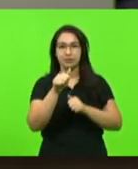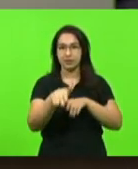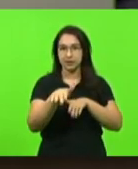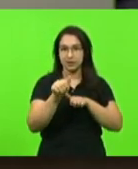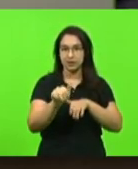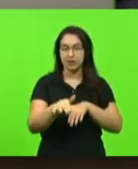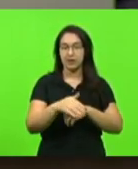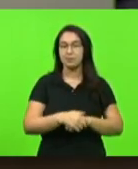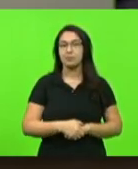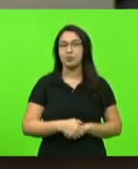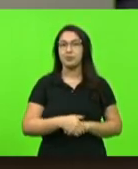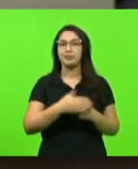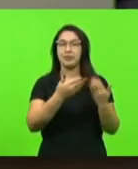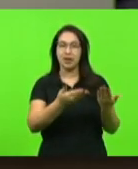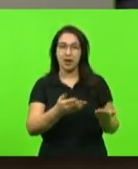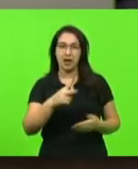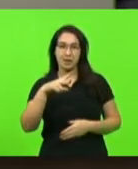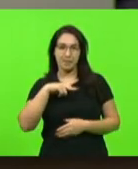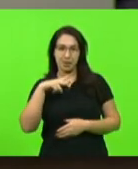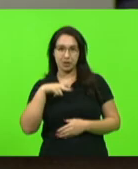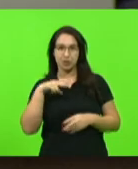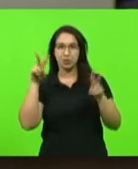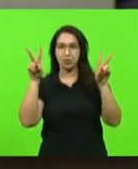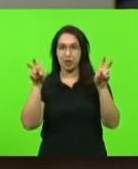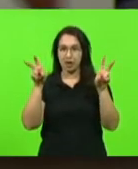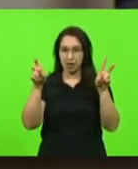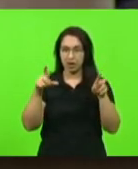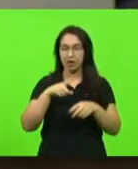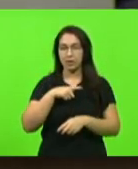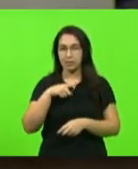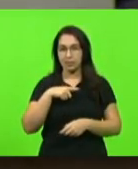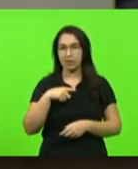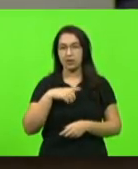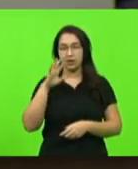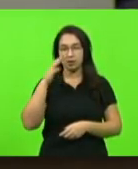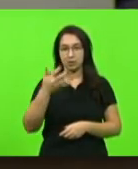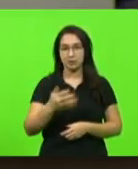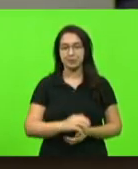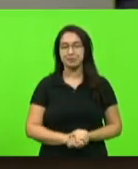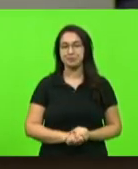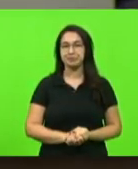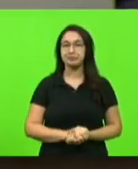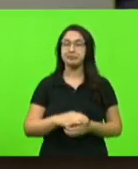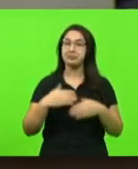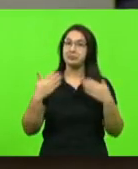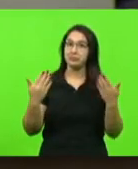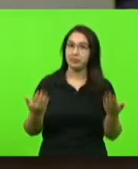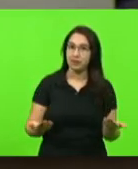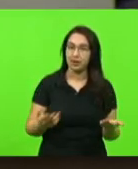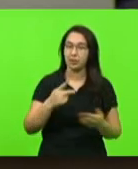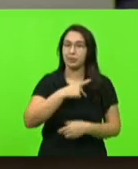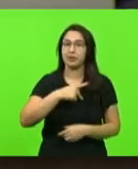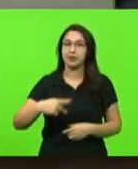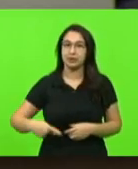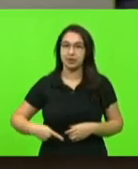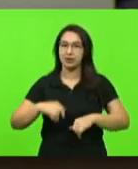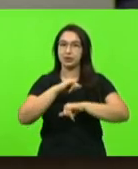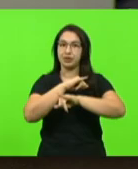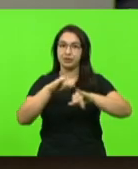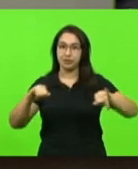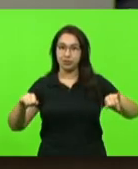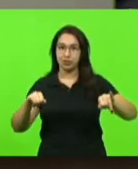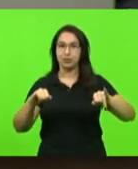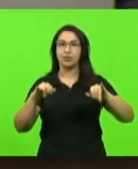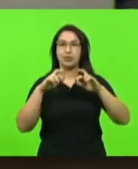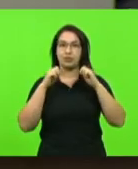para tratar de interesse particular. Em face ao exposto, o senhor presidente também deu ciência ao plenário dos